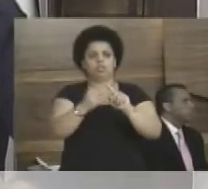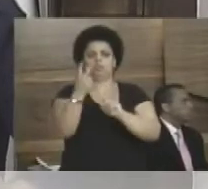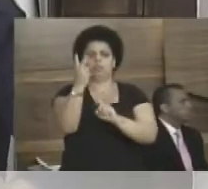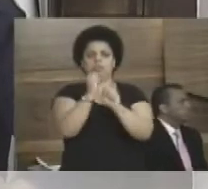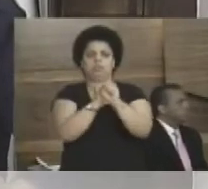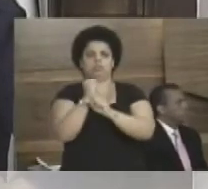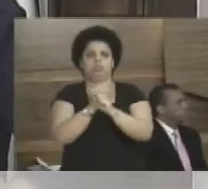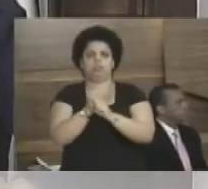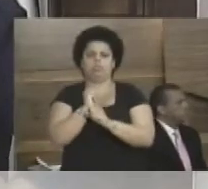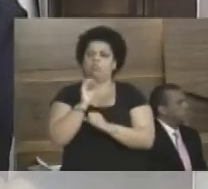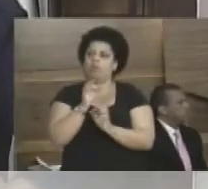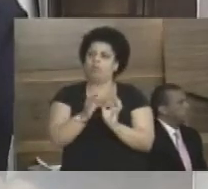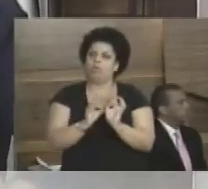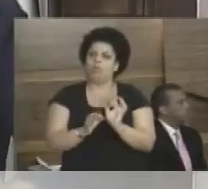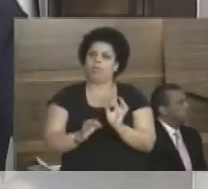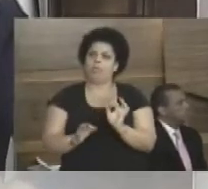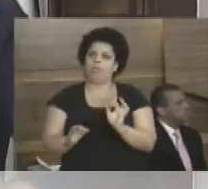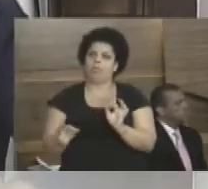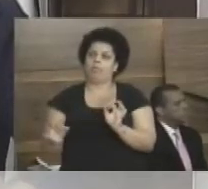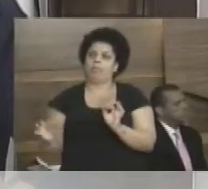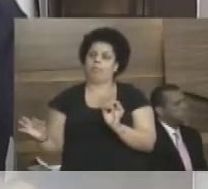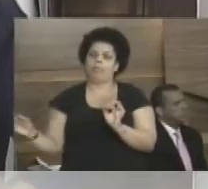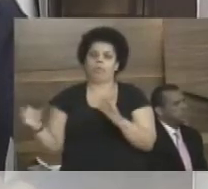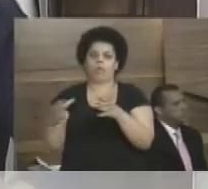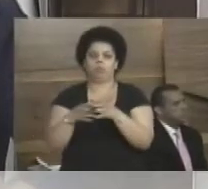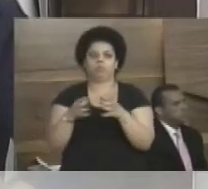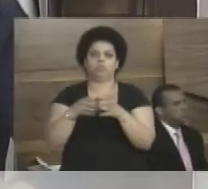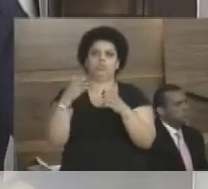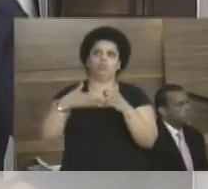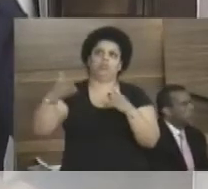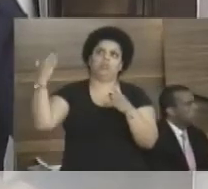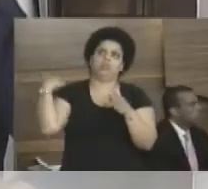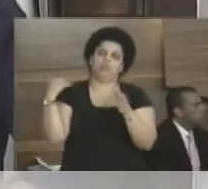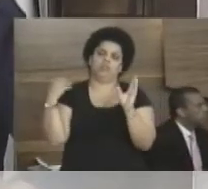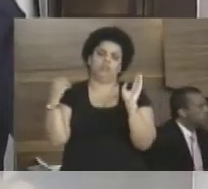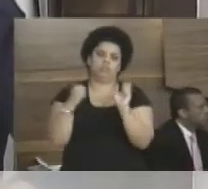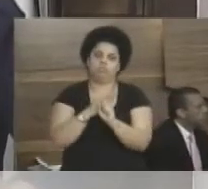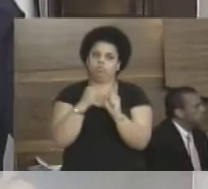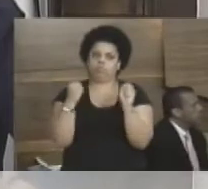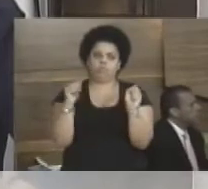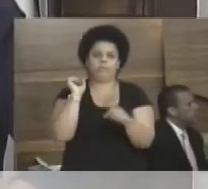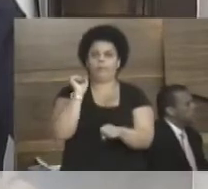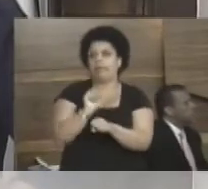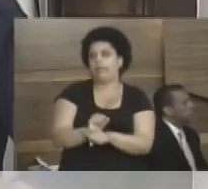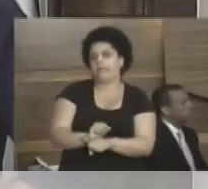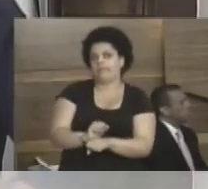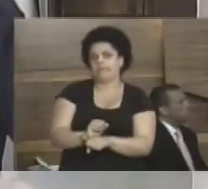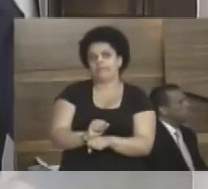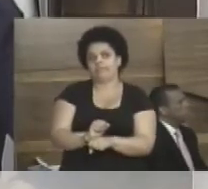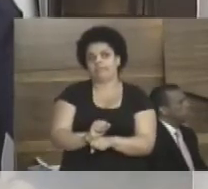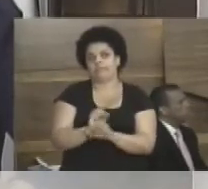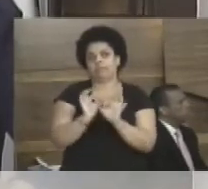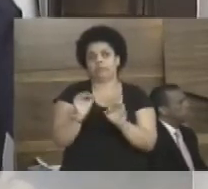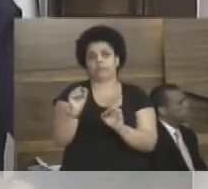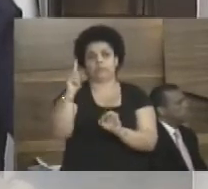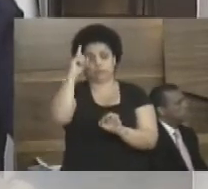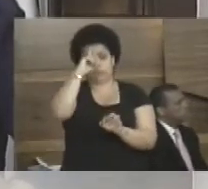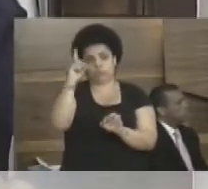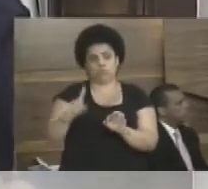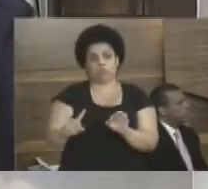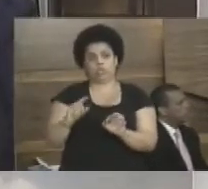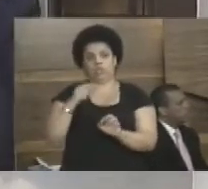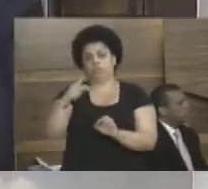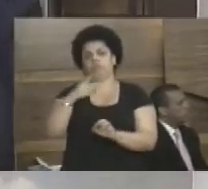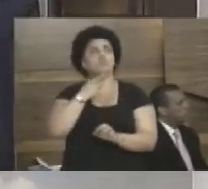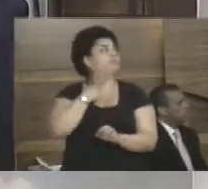dois anos seguidos. Foram dois anos de inércia da comissão passada. Então, deixaram paralisado para justamente... Eu não sei quais são as